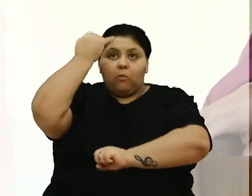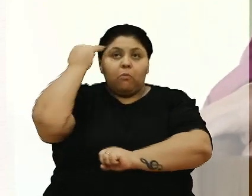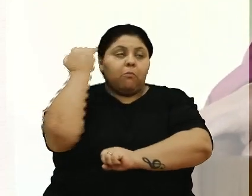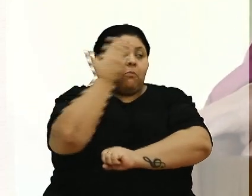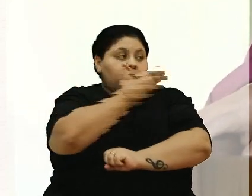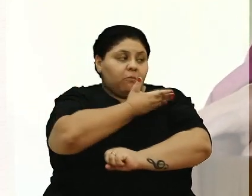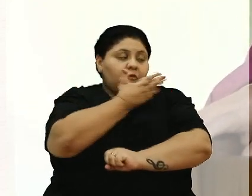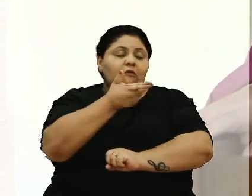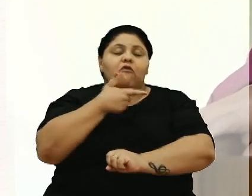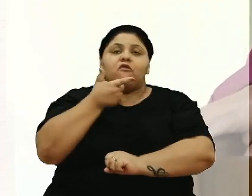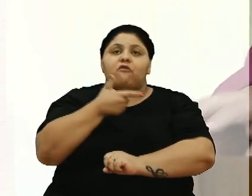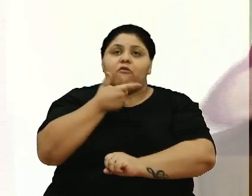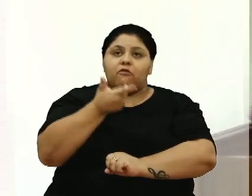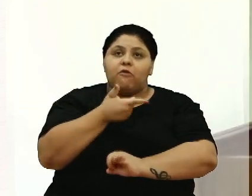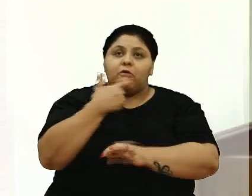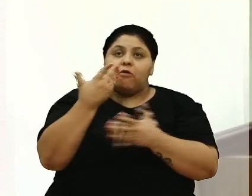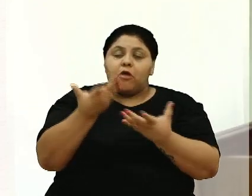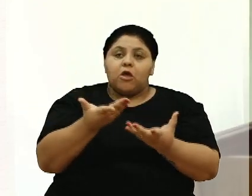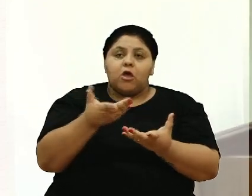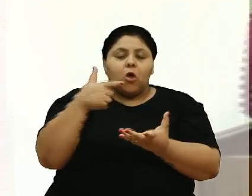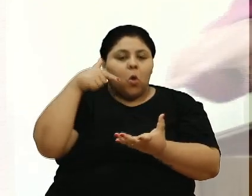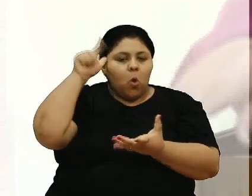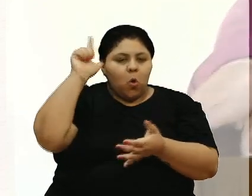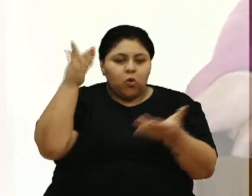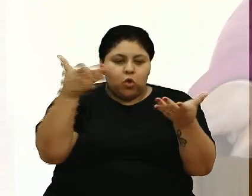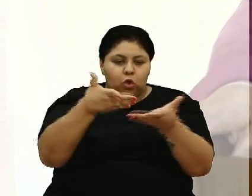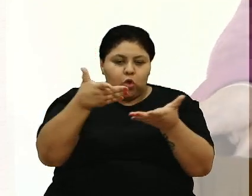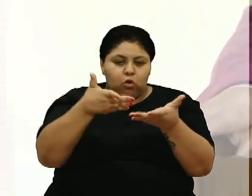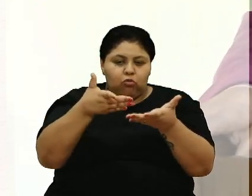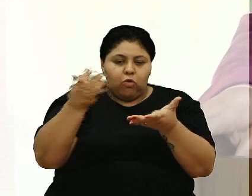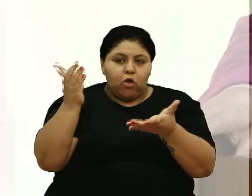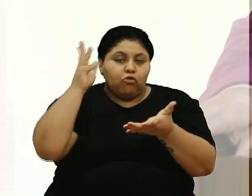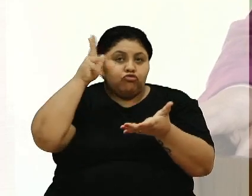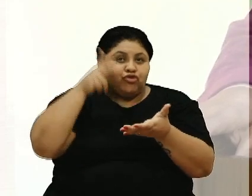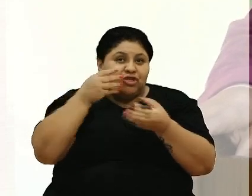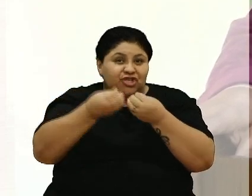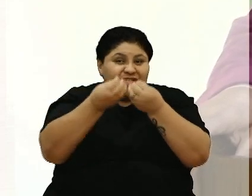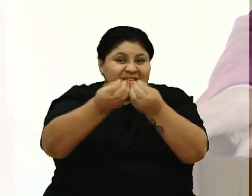tem... Então, ontem, hoje, é o dia de entregar os telhados.